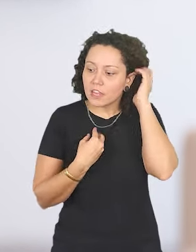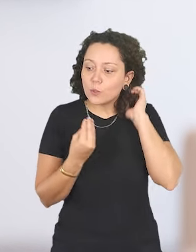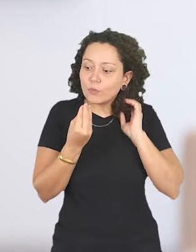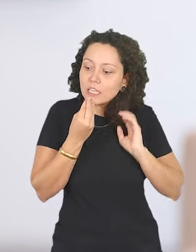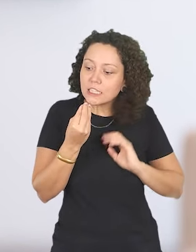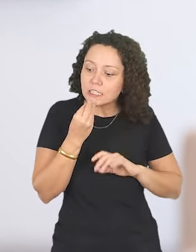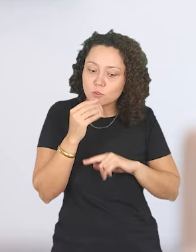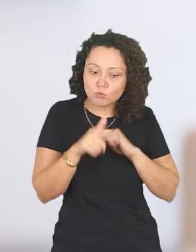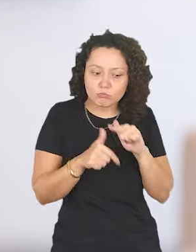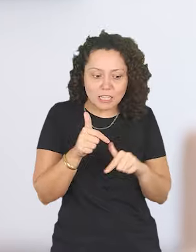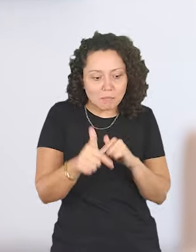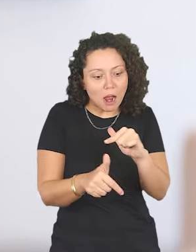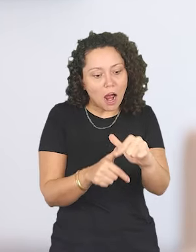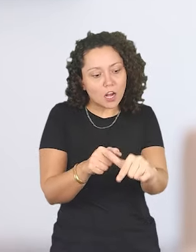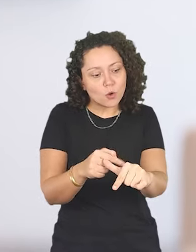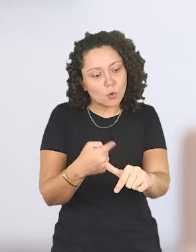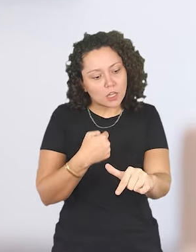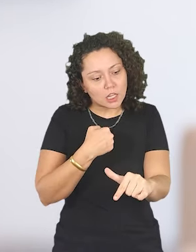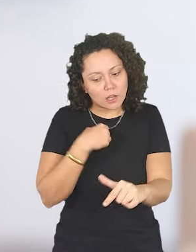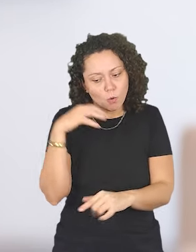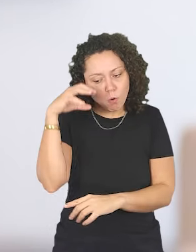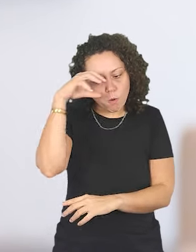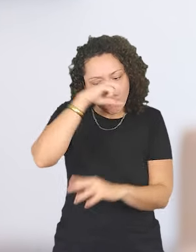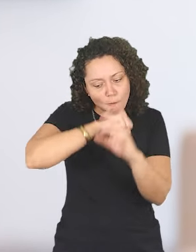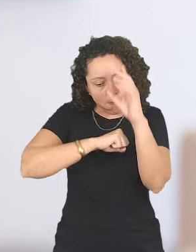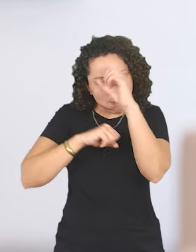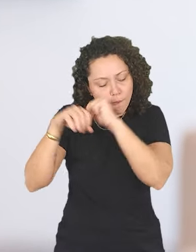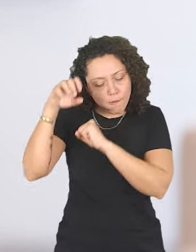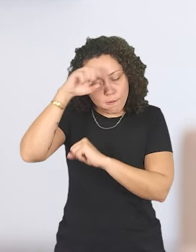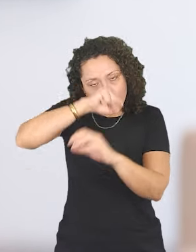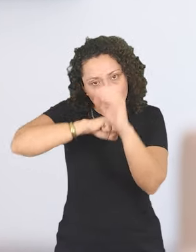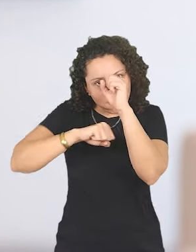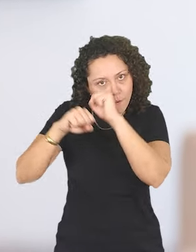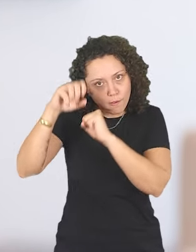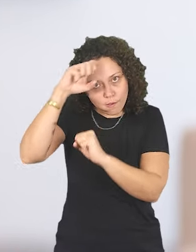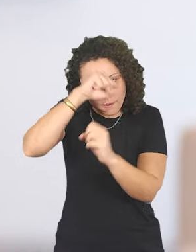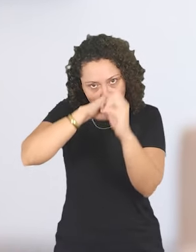a busca por trabalhos e tal que eu fui aprendendo.